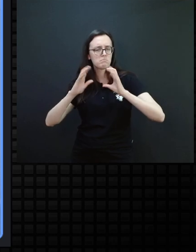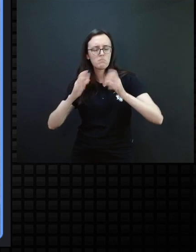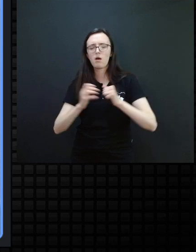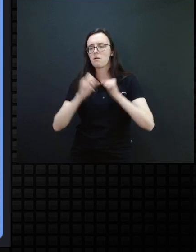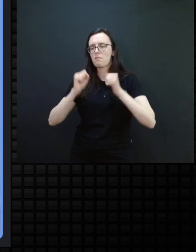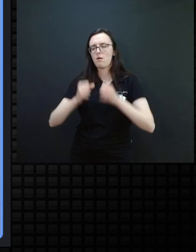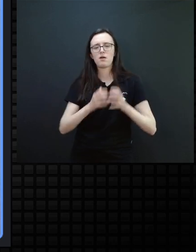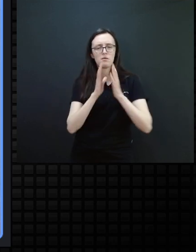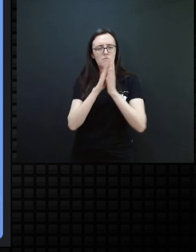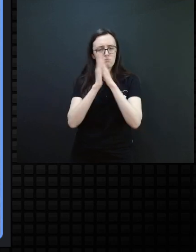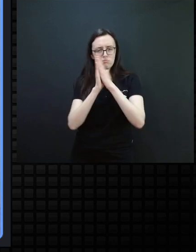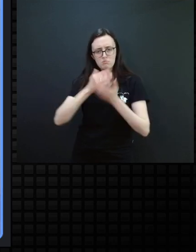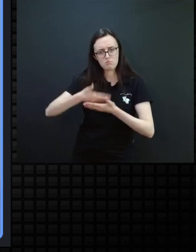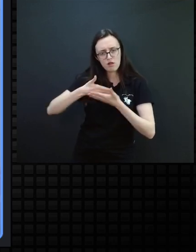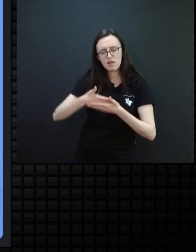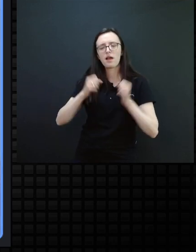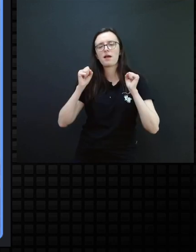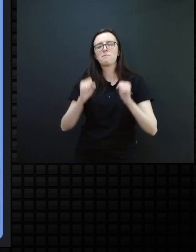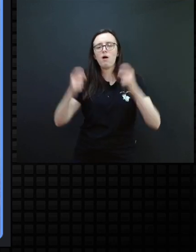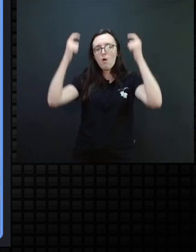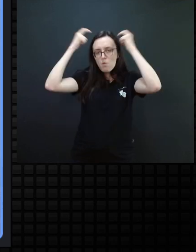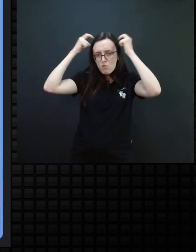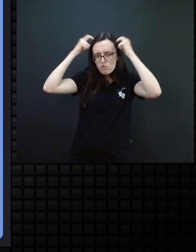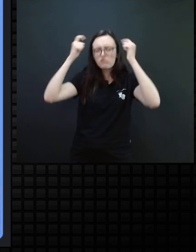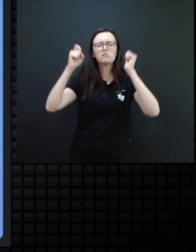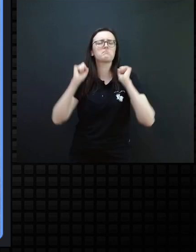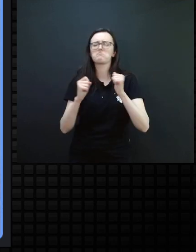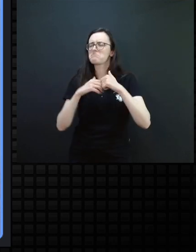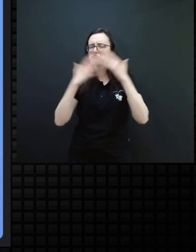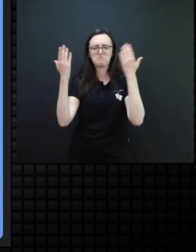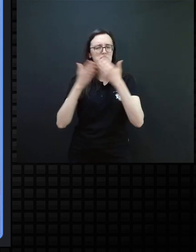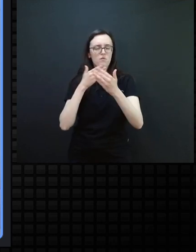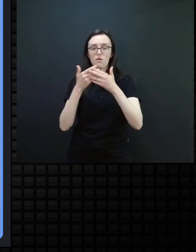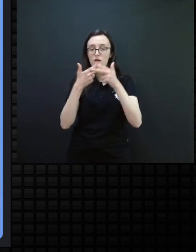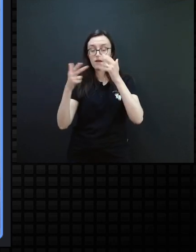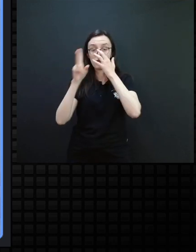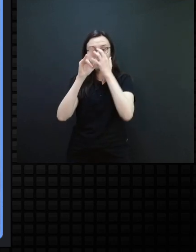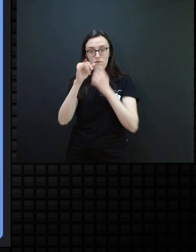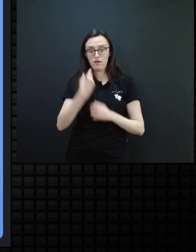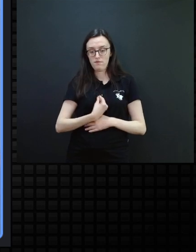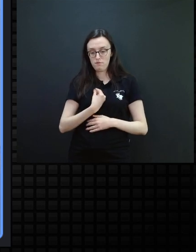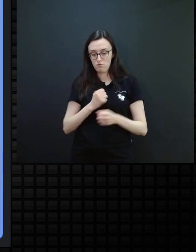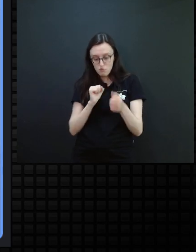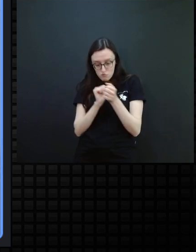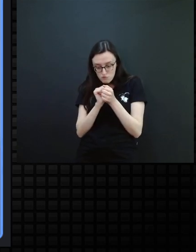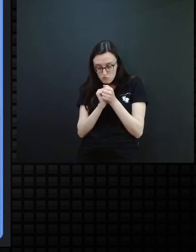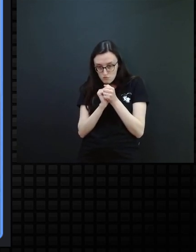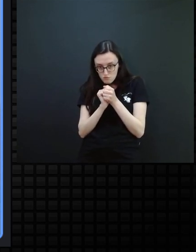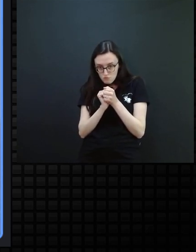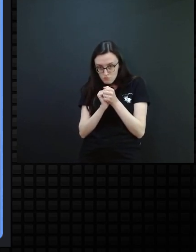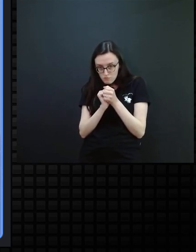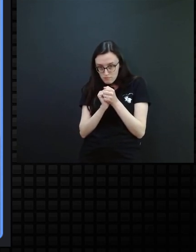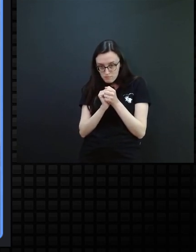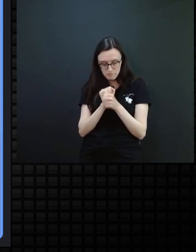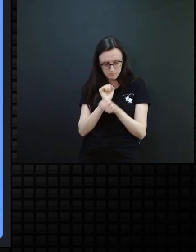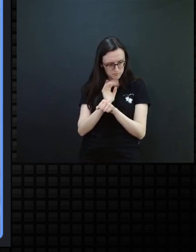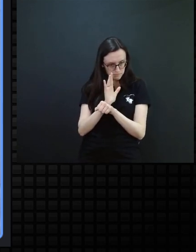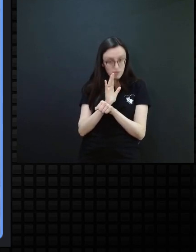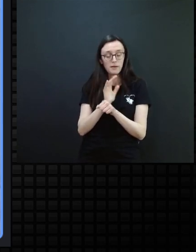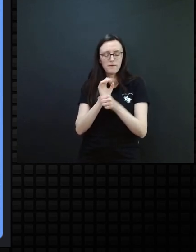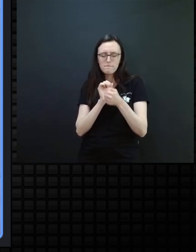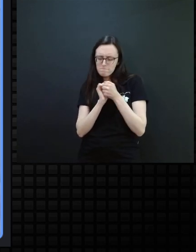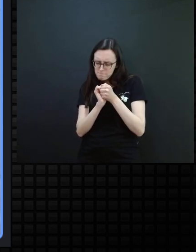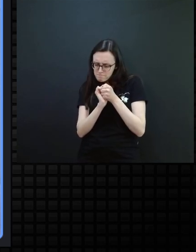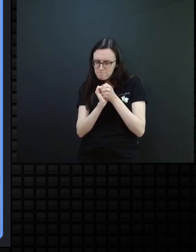boneca, um ursinho, então, vai estar aqui, na frente, deixa eu deixar aqui, vai estar